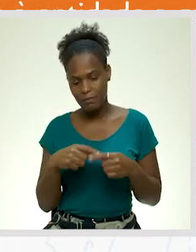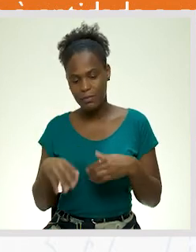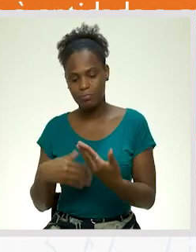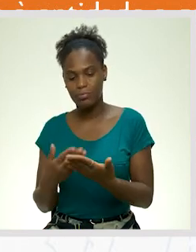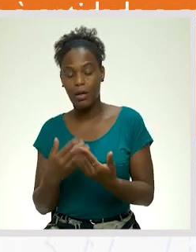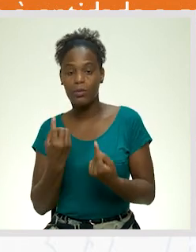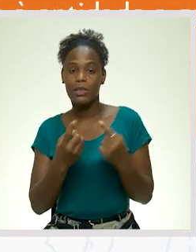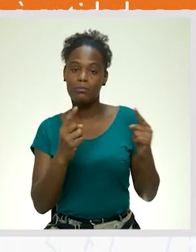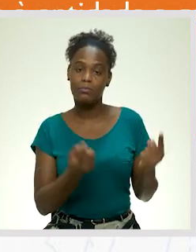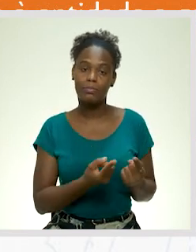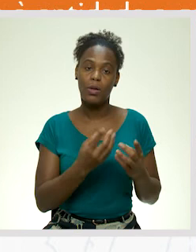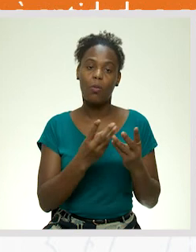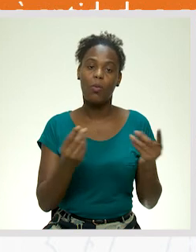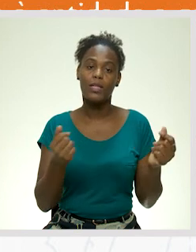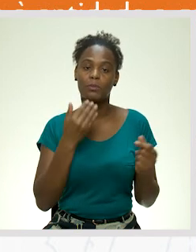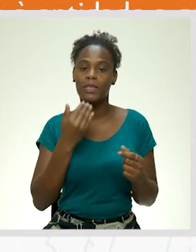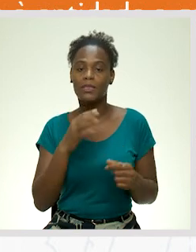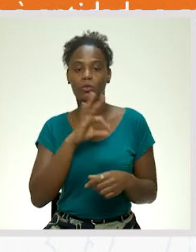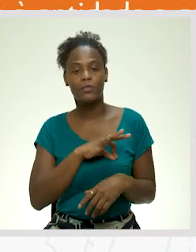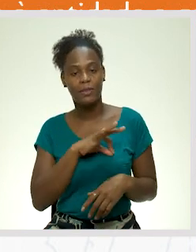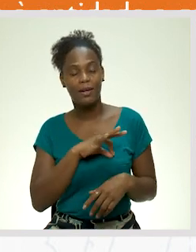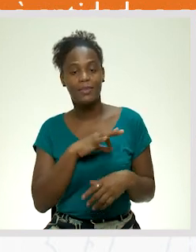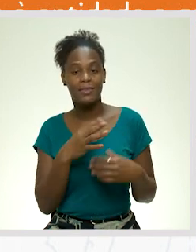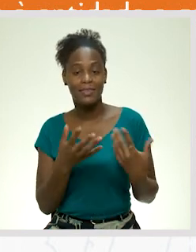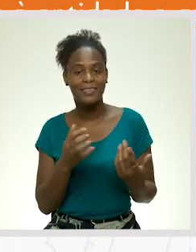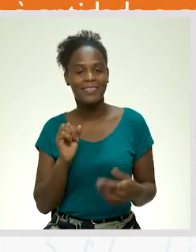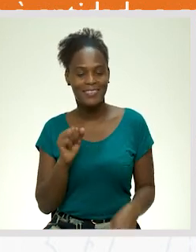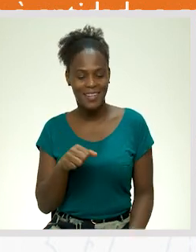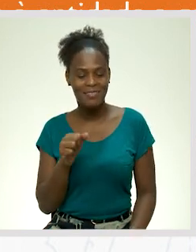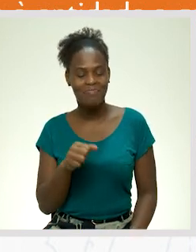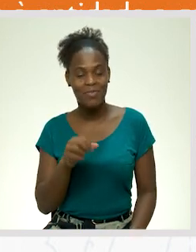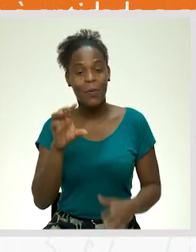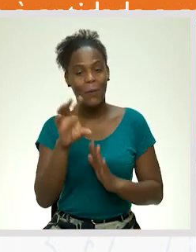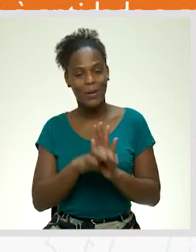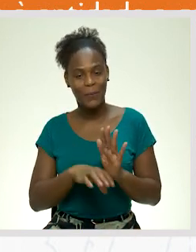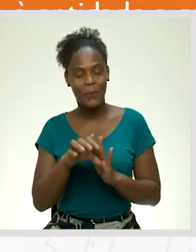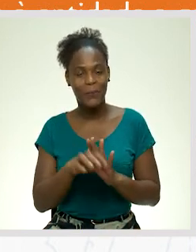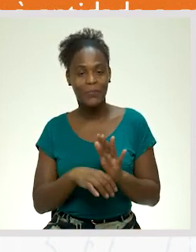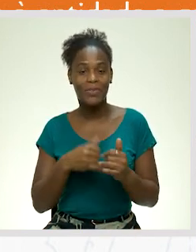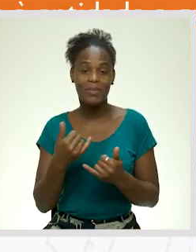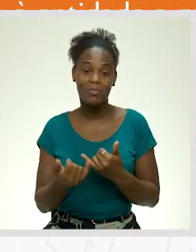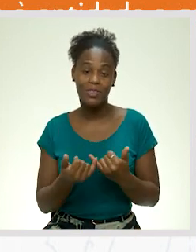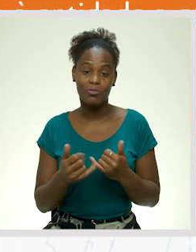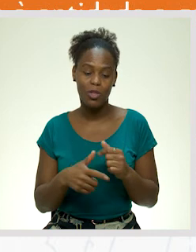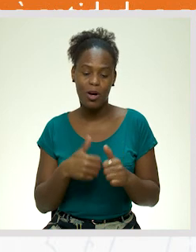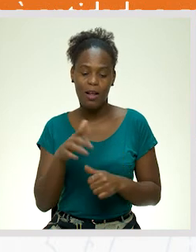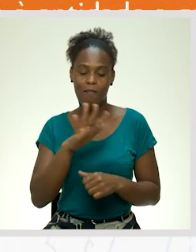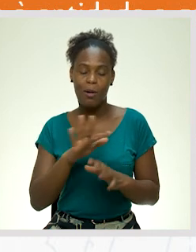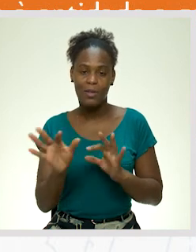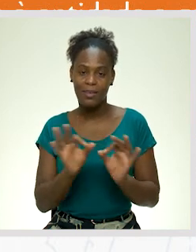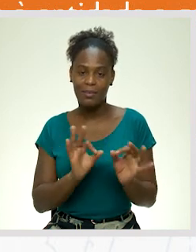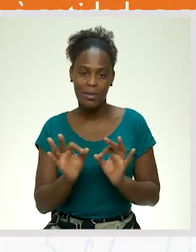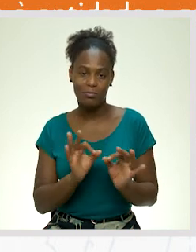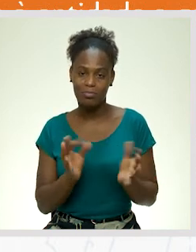trazer uma síntese das qualificações de experiências profissionais. Certo. Currículum. adequar as formas